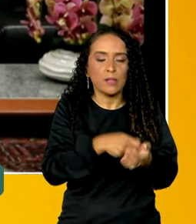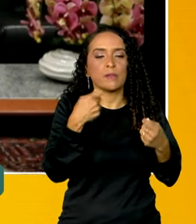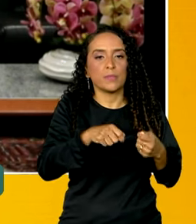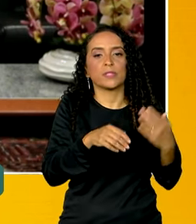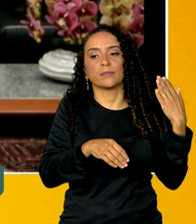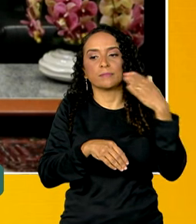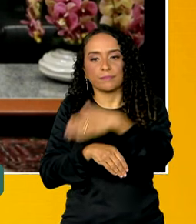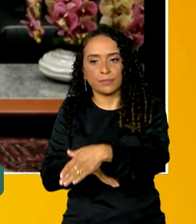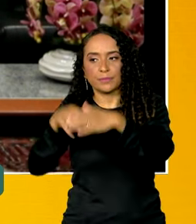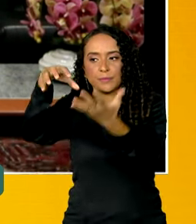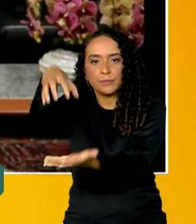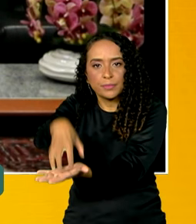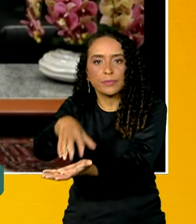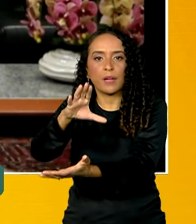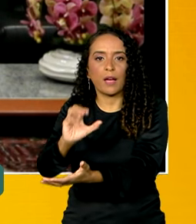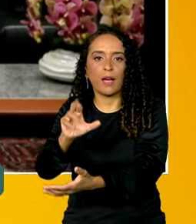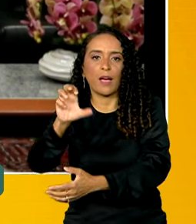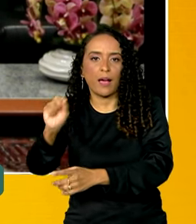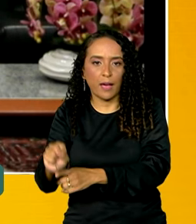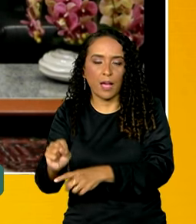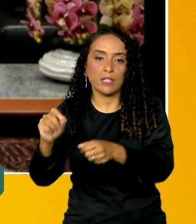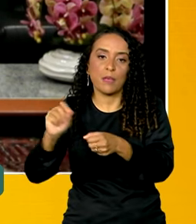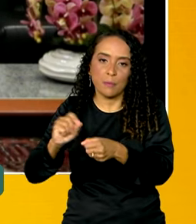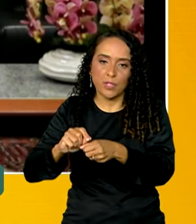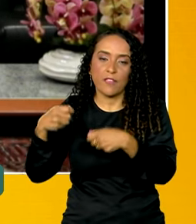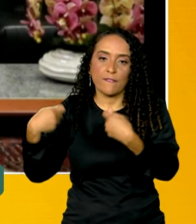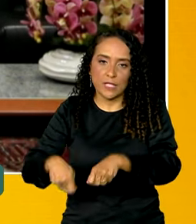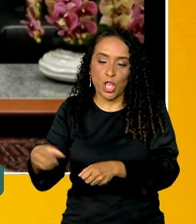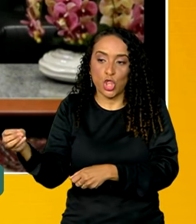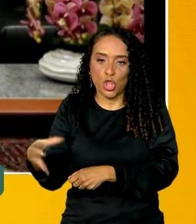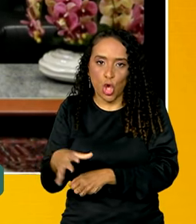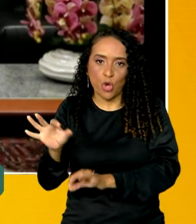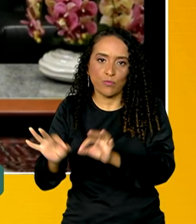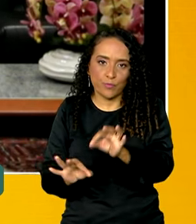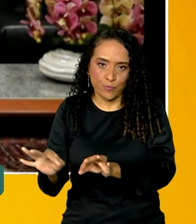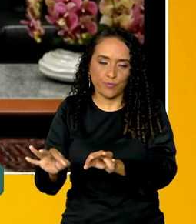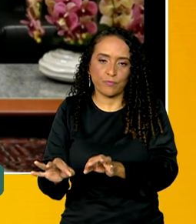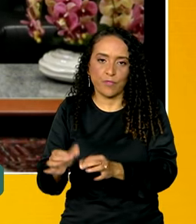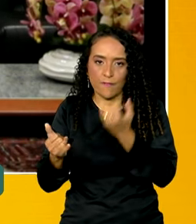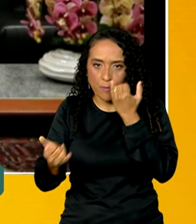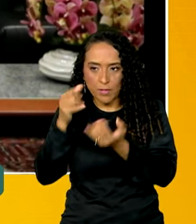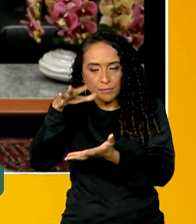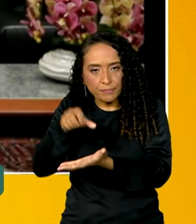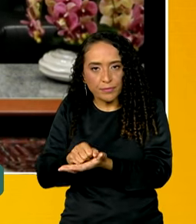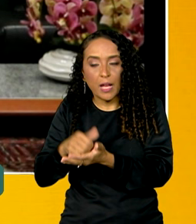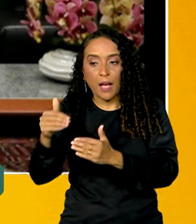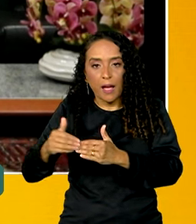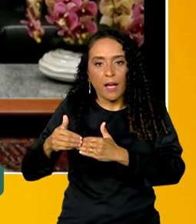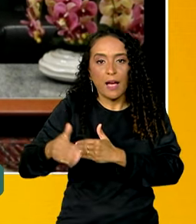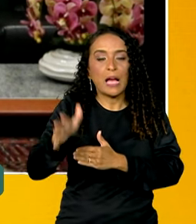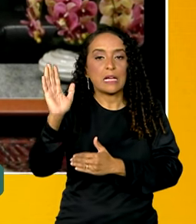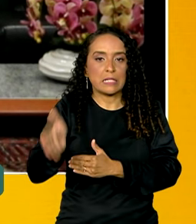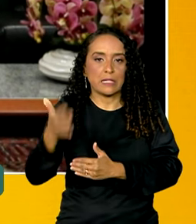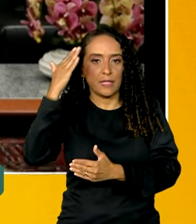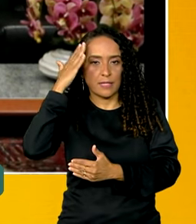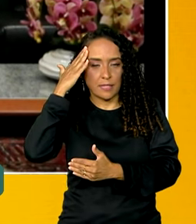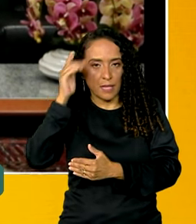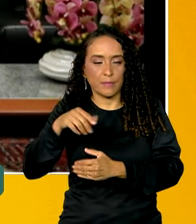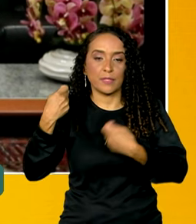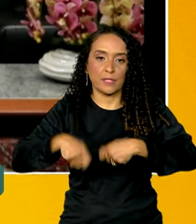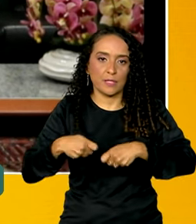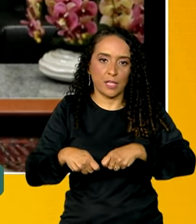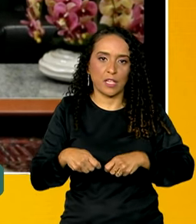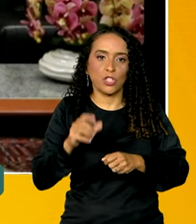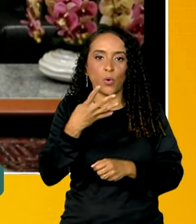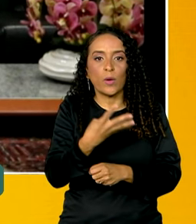comparecer a um CRAS para poder fazer a atualização do cadastro. E ela terá, a partir da ciência dessa necessidade,